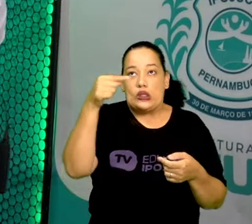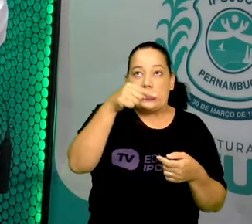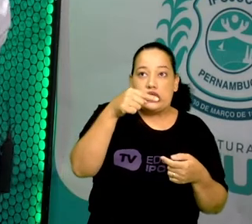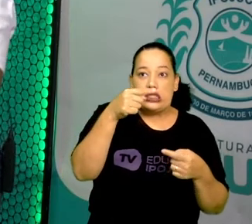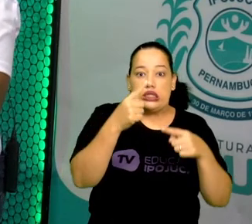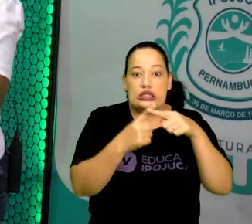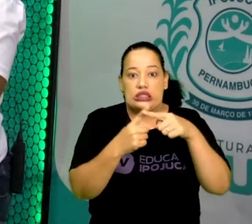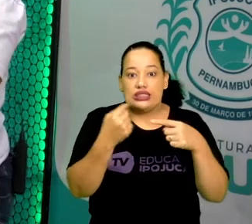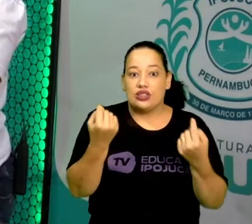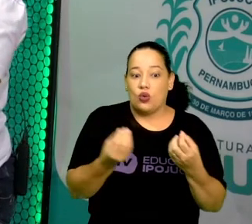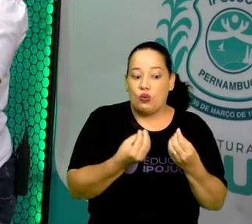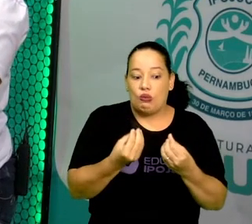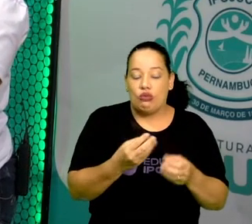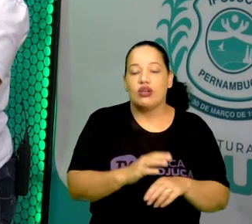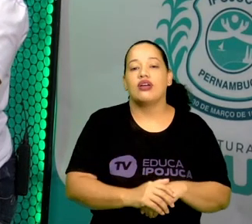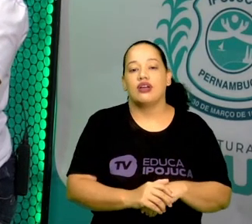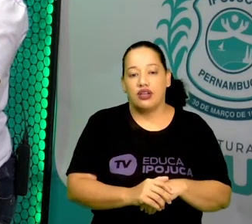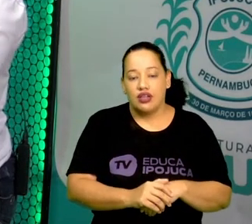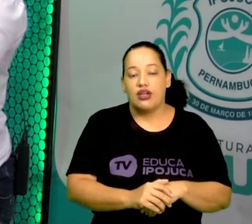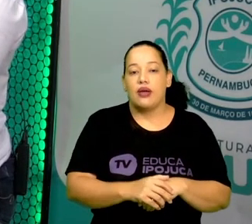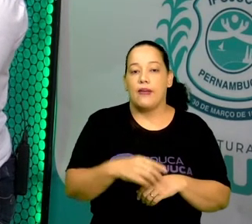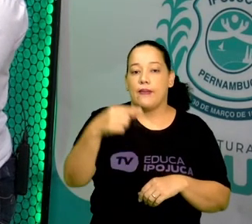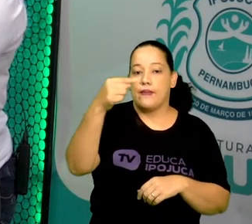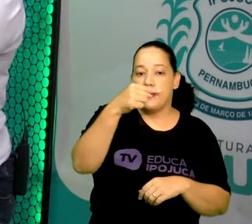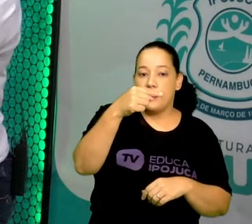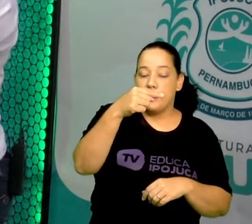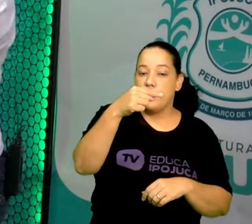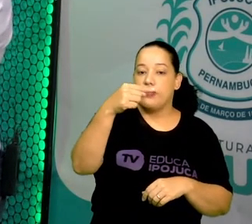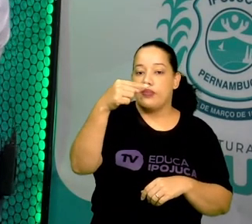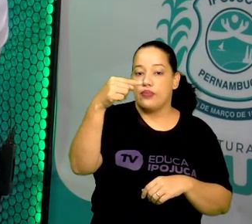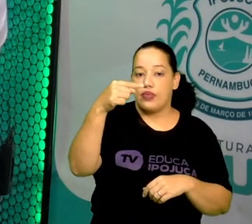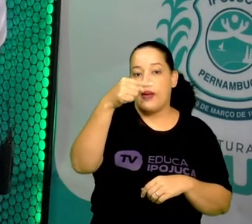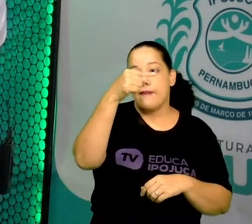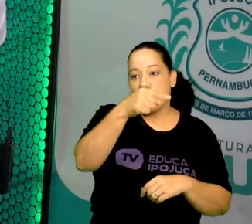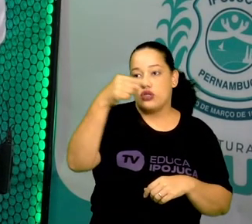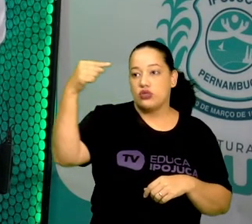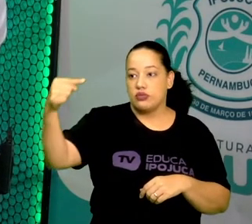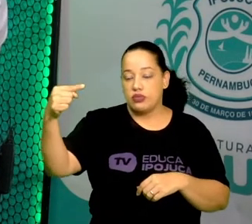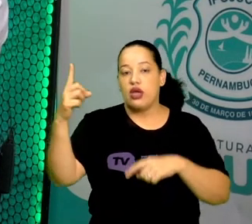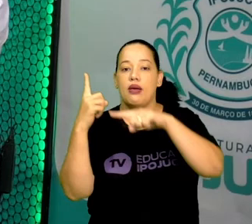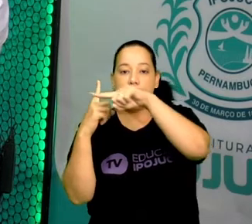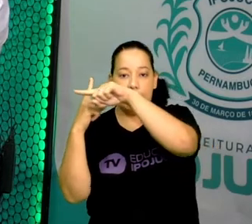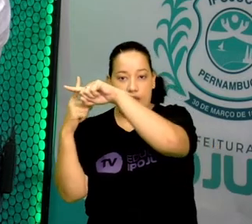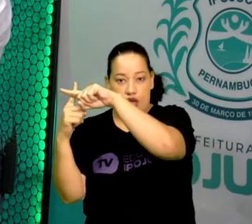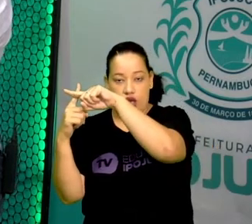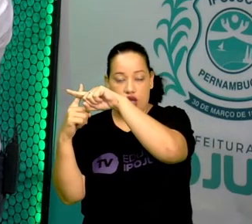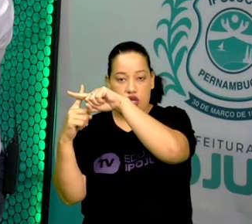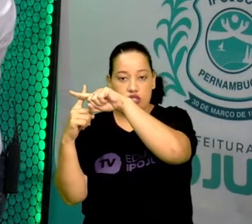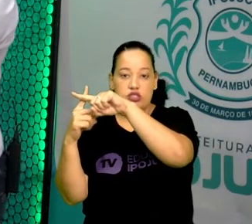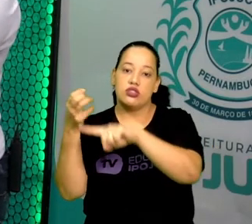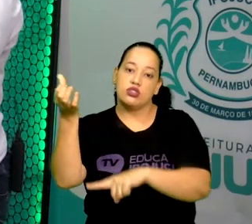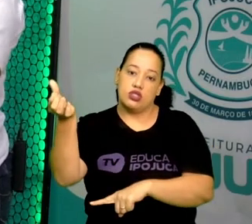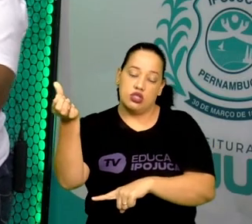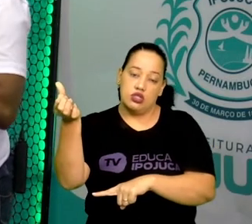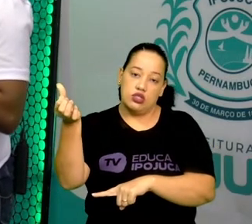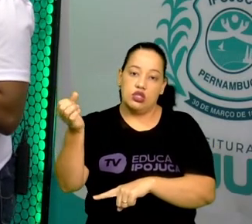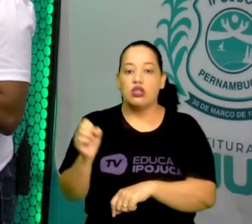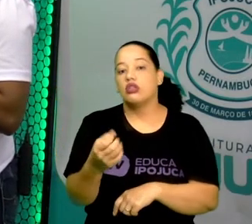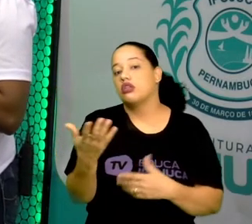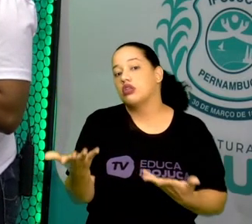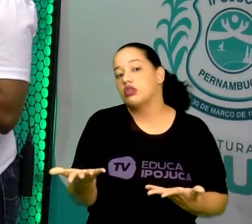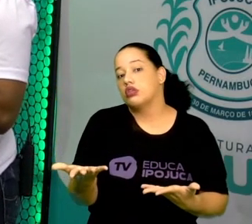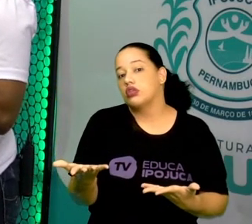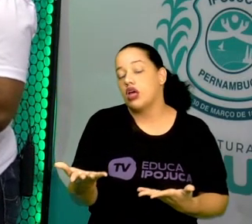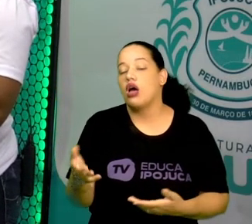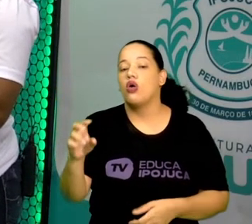Olha aí, jogo de sinais. Fica menos 1, menos por menos, mais, 6. Então, vai ficar 5.